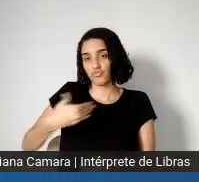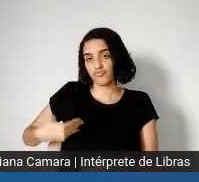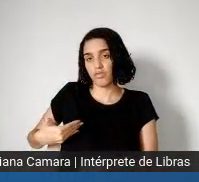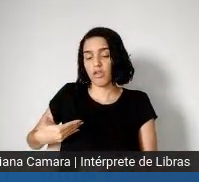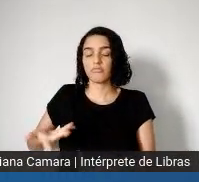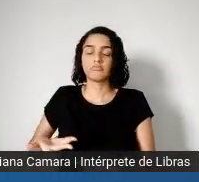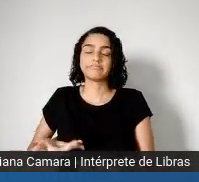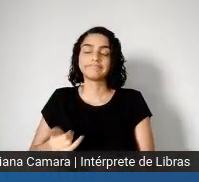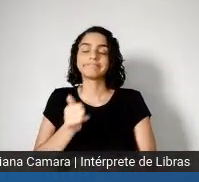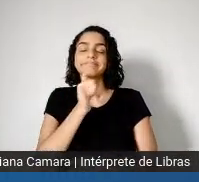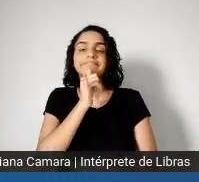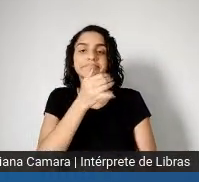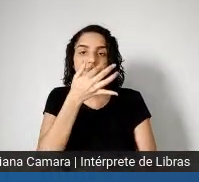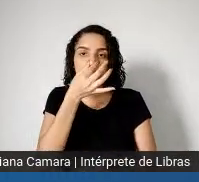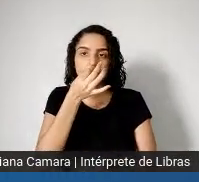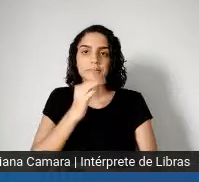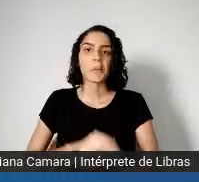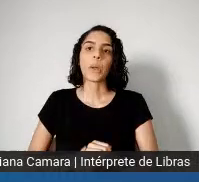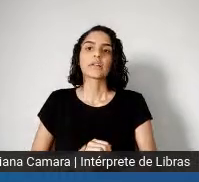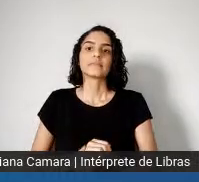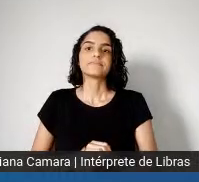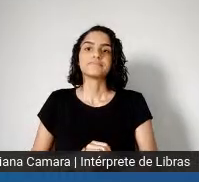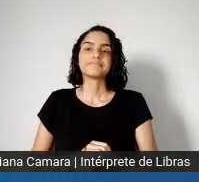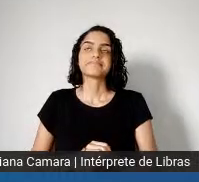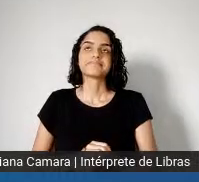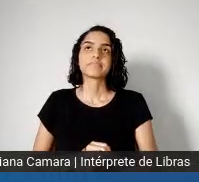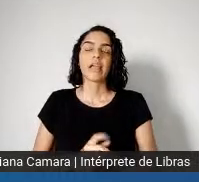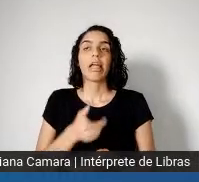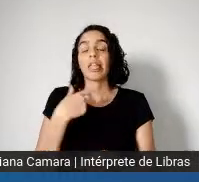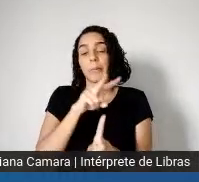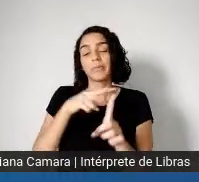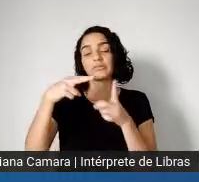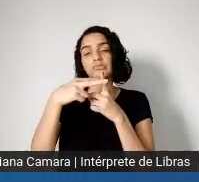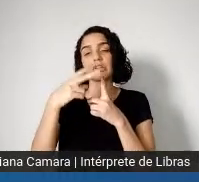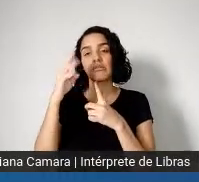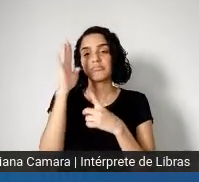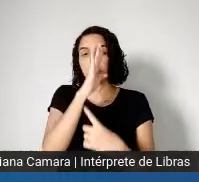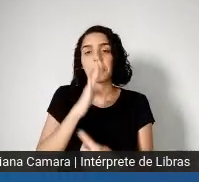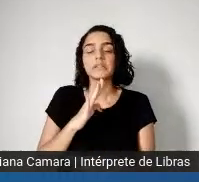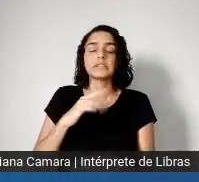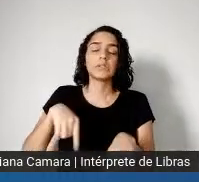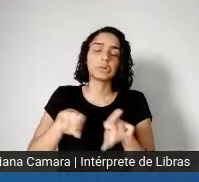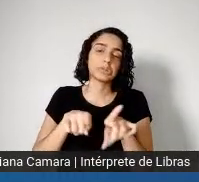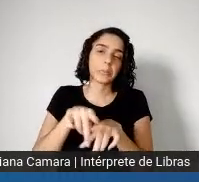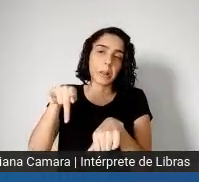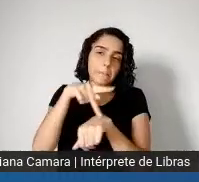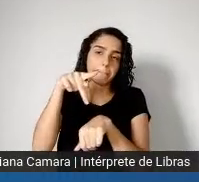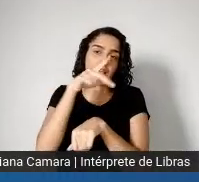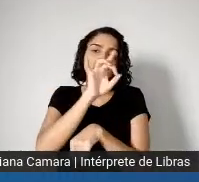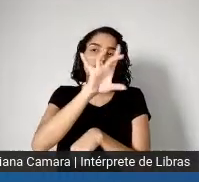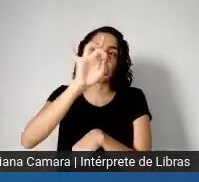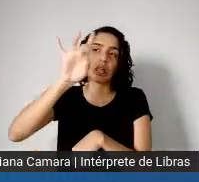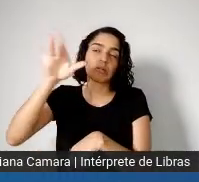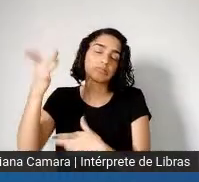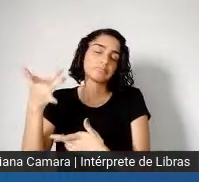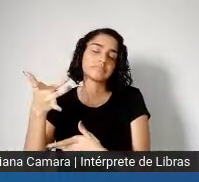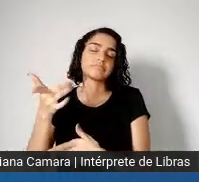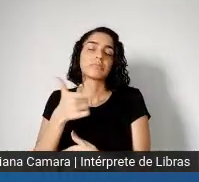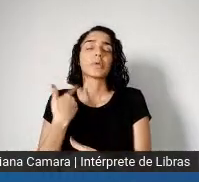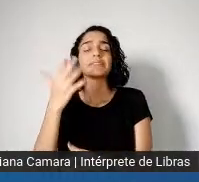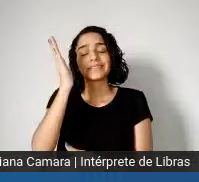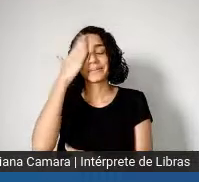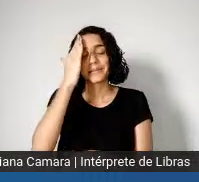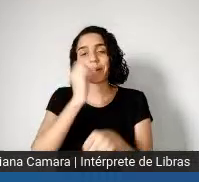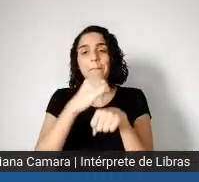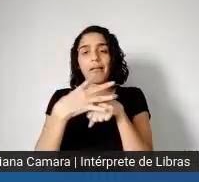a, ponto de vista nacional, né, a solução da pandemia, ela teve caráter muito nacional, né, mesmo